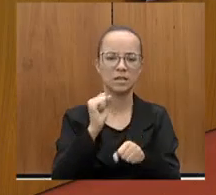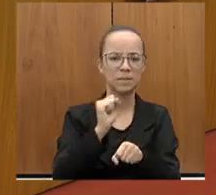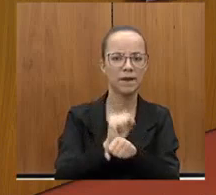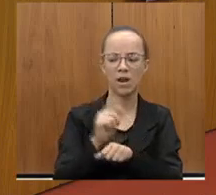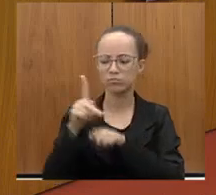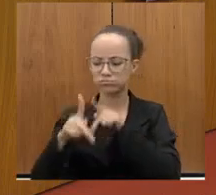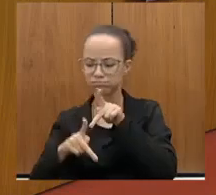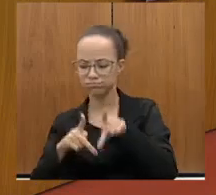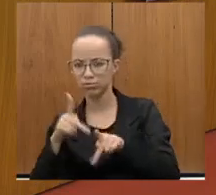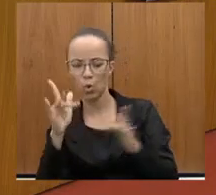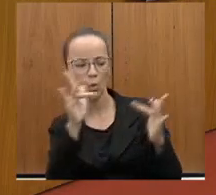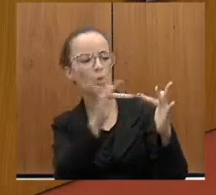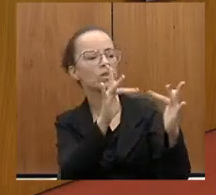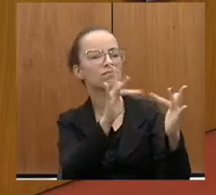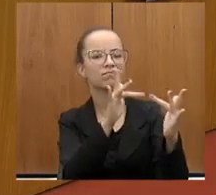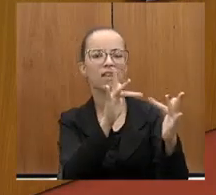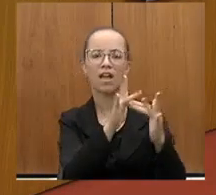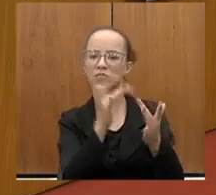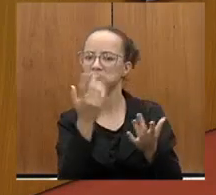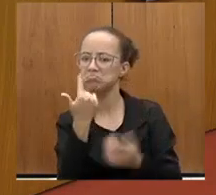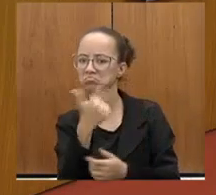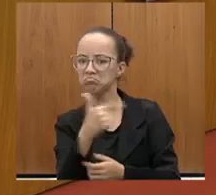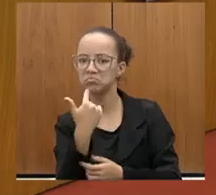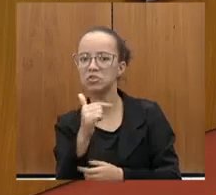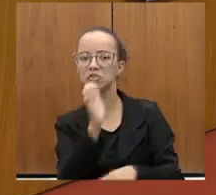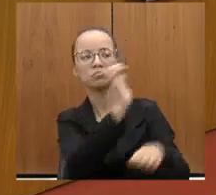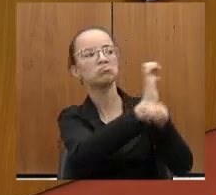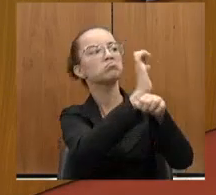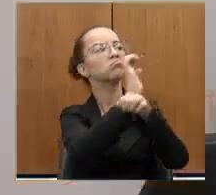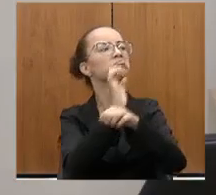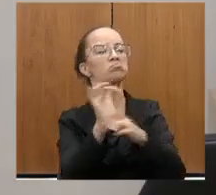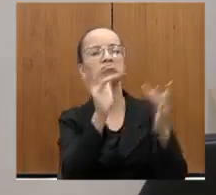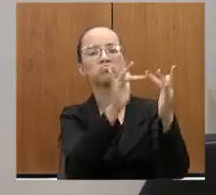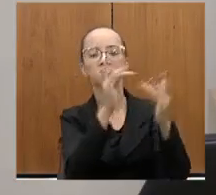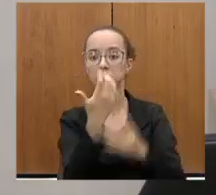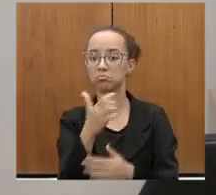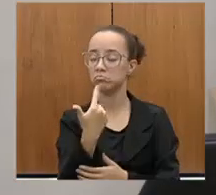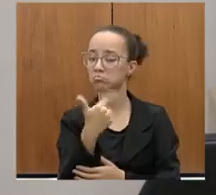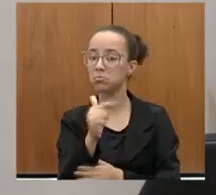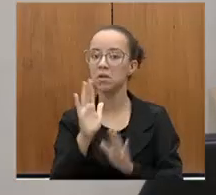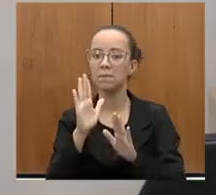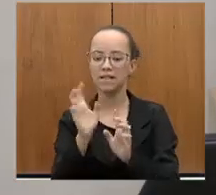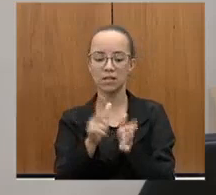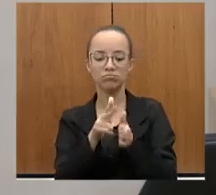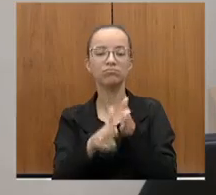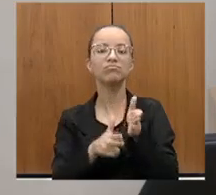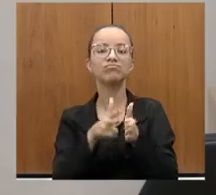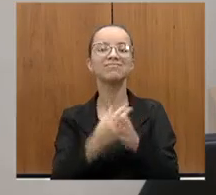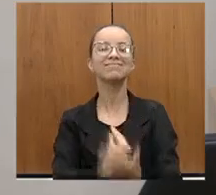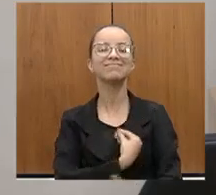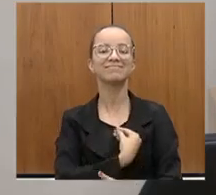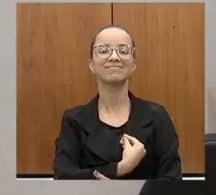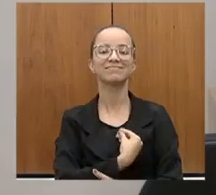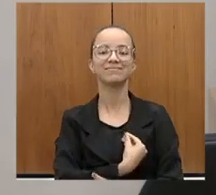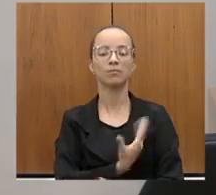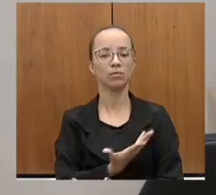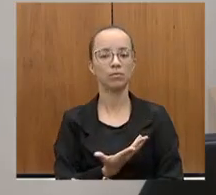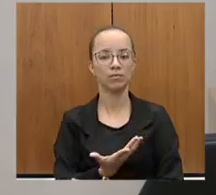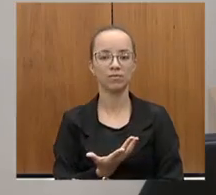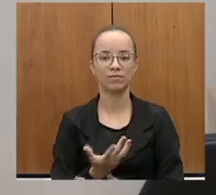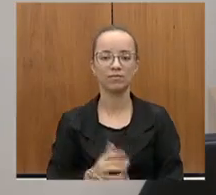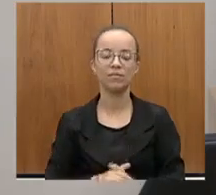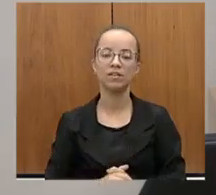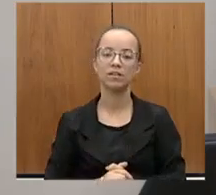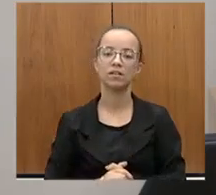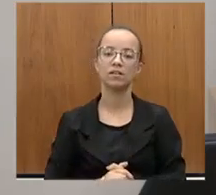povo não podia ter contato com outros estados, e as ferrovias funcionando. E é impressionante como